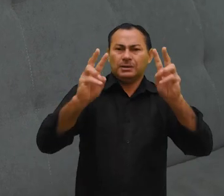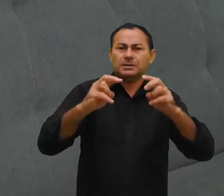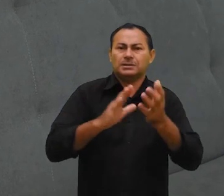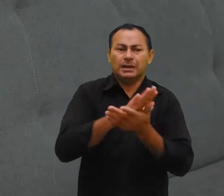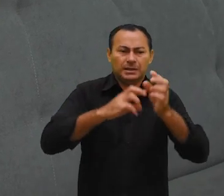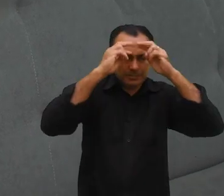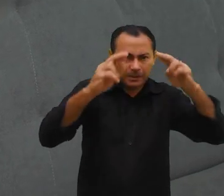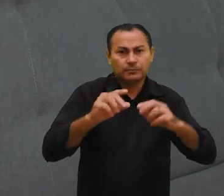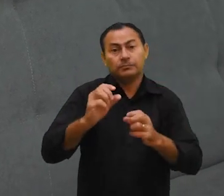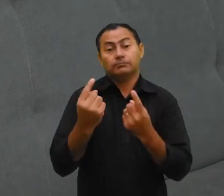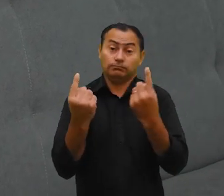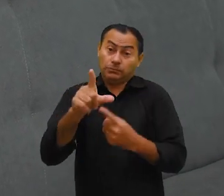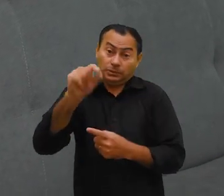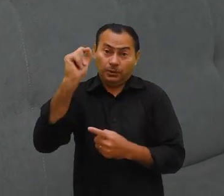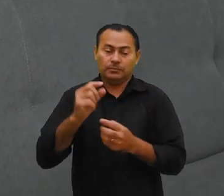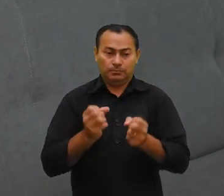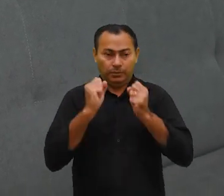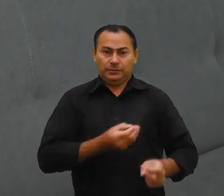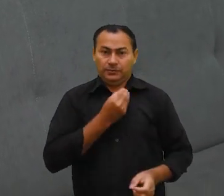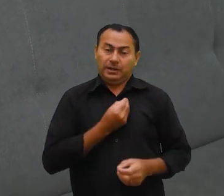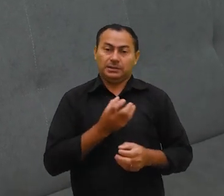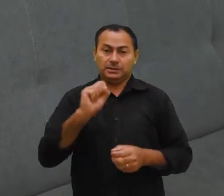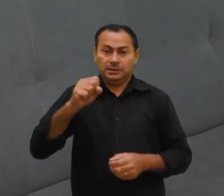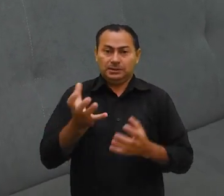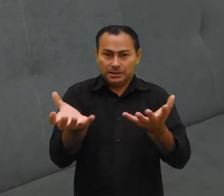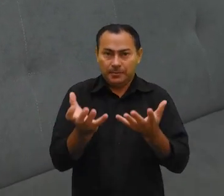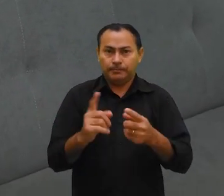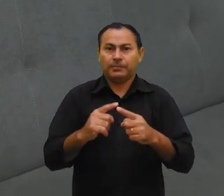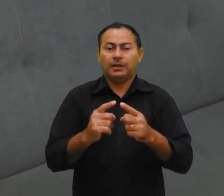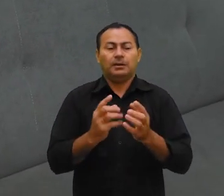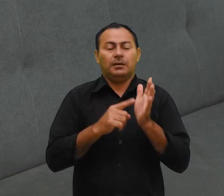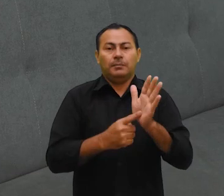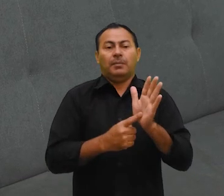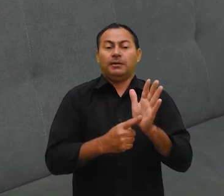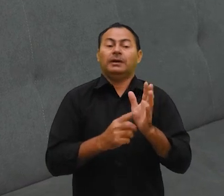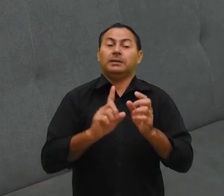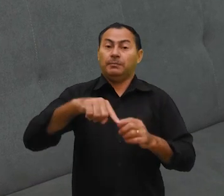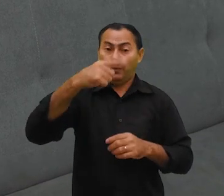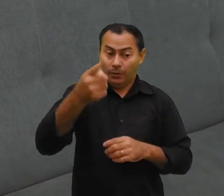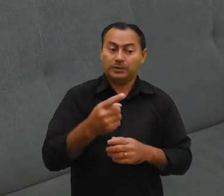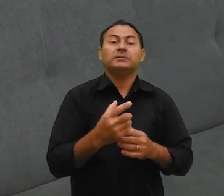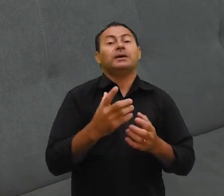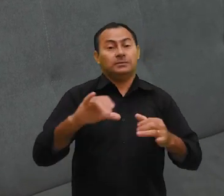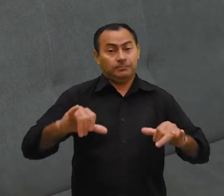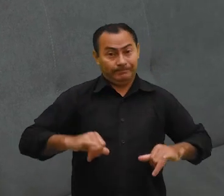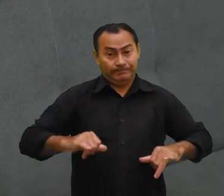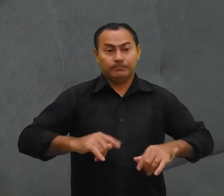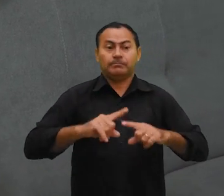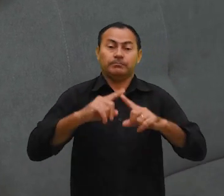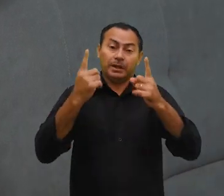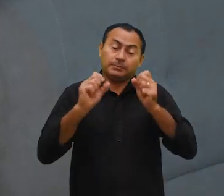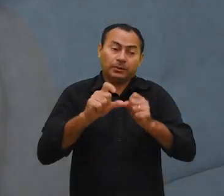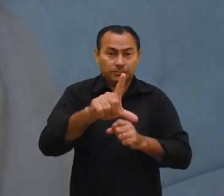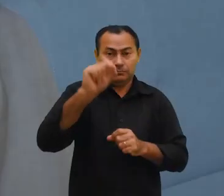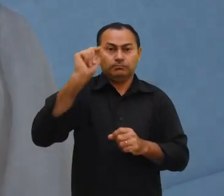morais? Você pode escolher. Você pode viver assim, se quiser. Vai arcar com as consequências, mas pode fazer